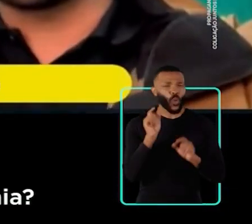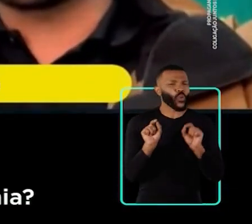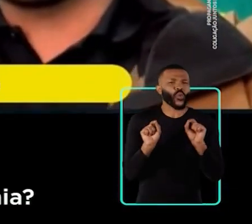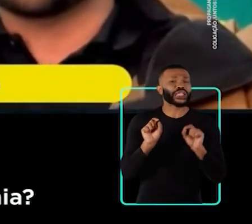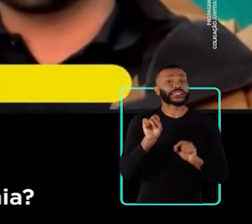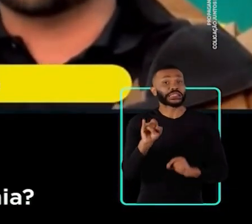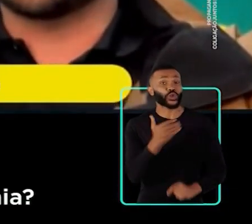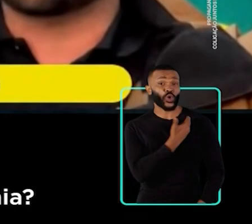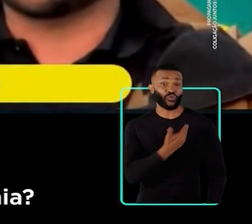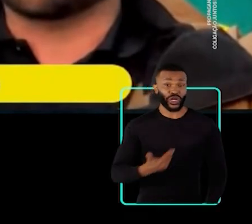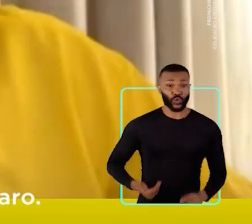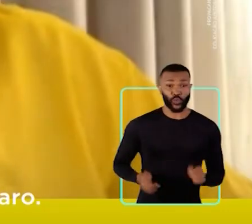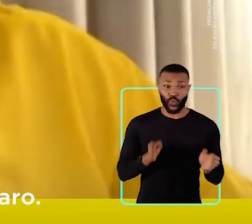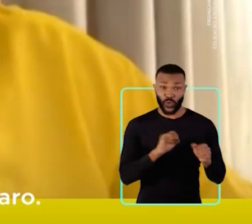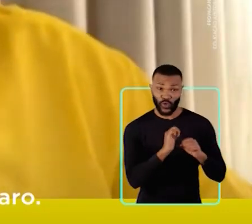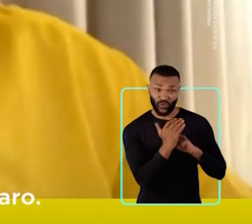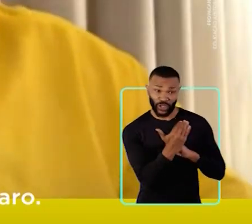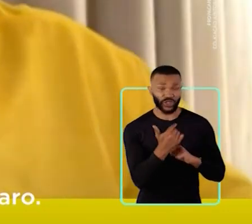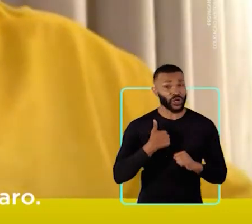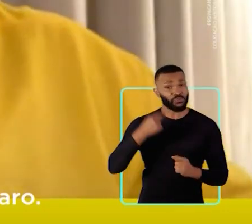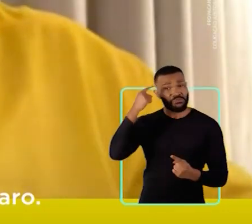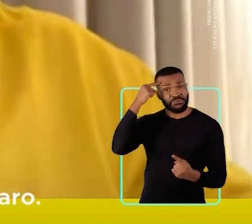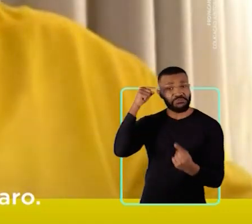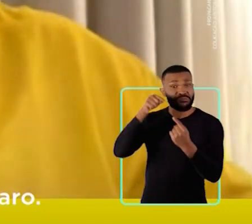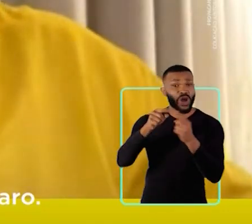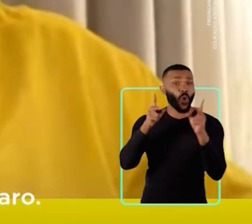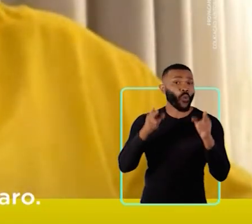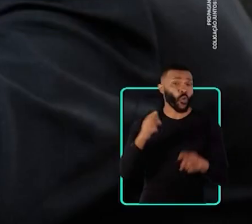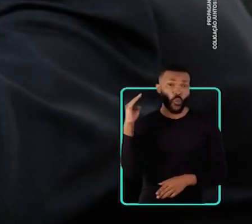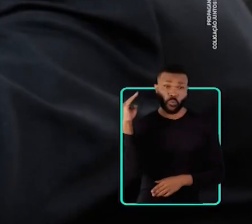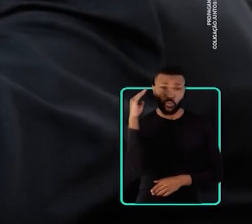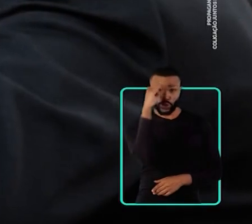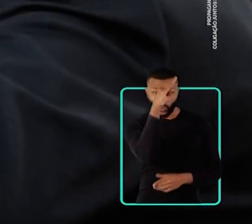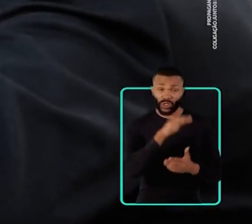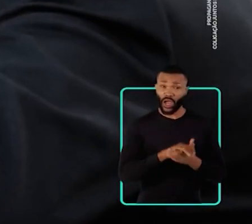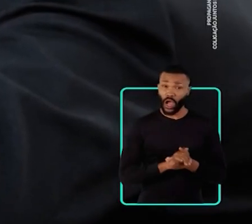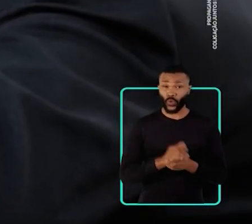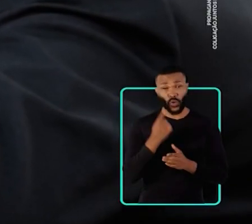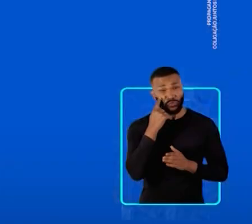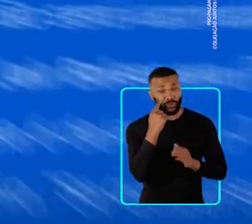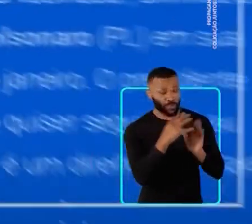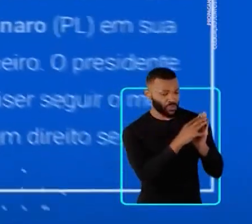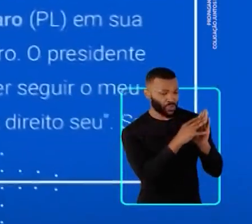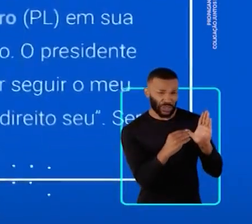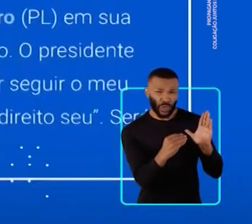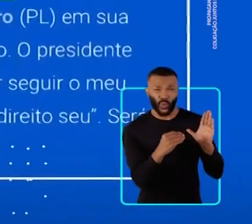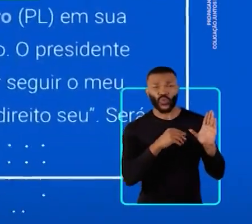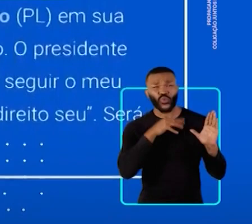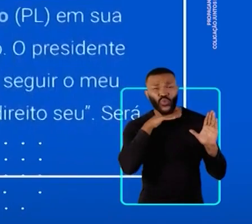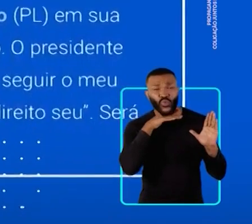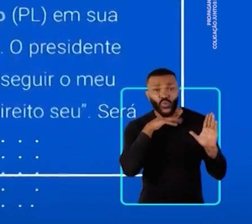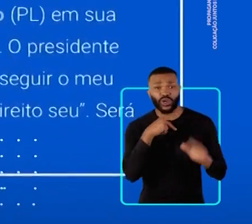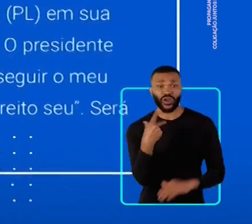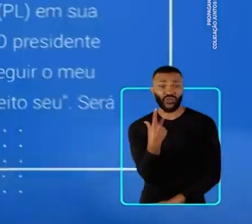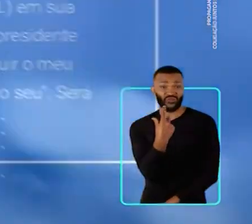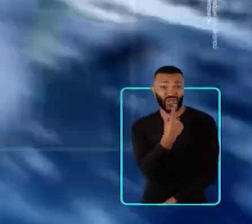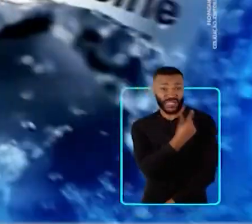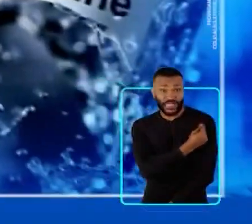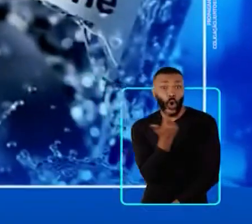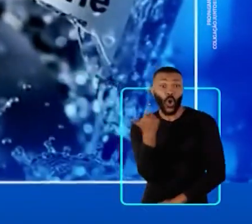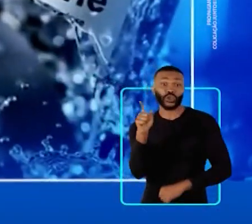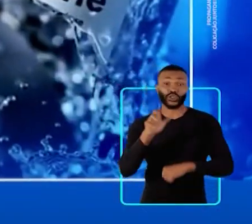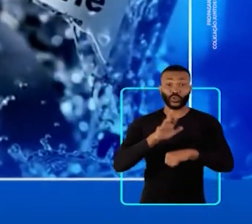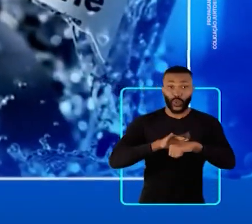diferença se eu fosse governador durante a pandemia? Eu ia seguir a mesma linha do presidente Bolsonaro. O resultado desse mau exemplo? A vacinação contra